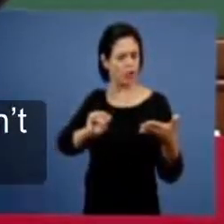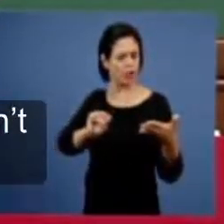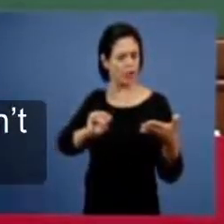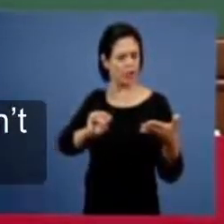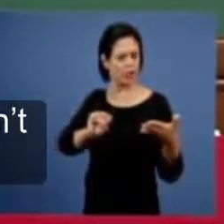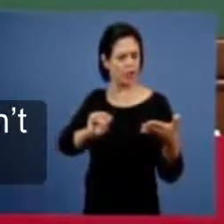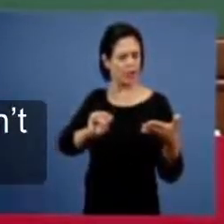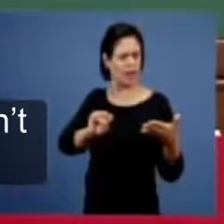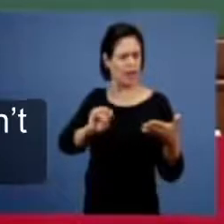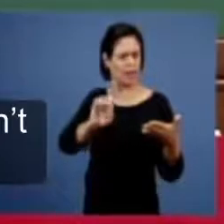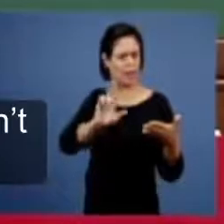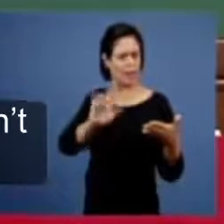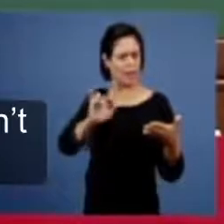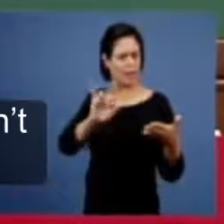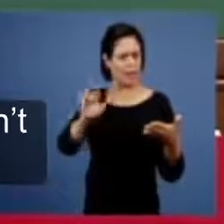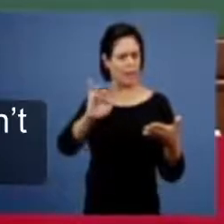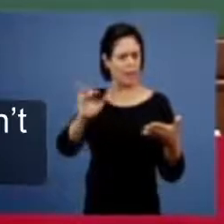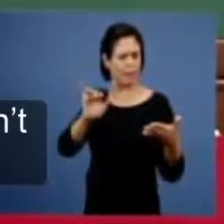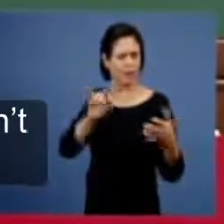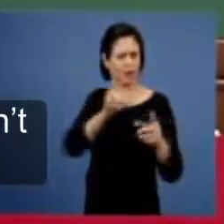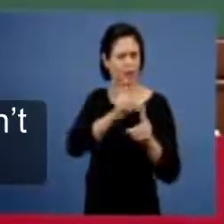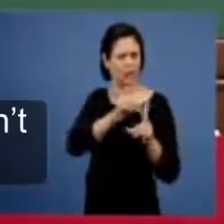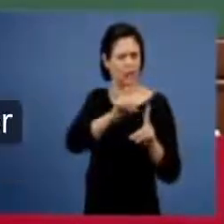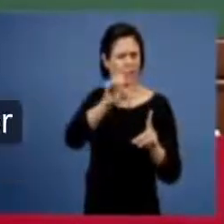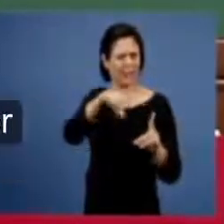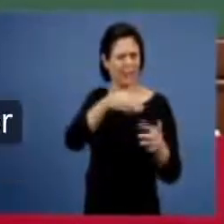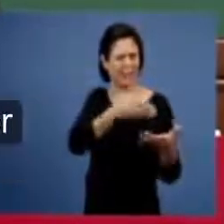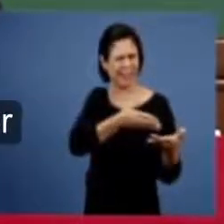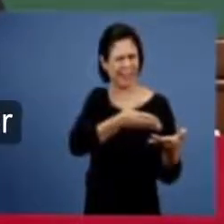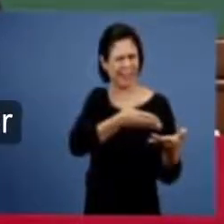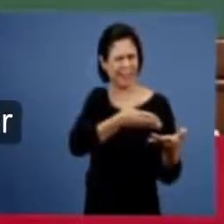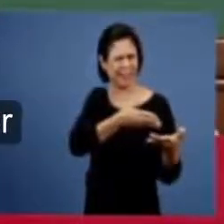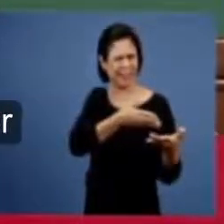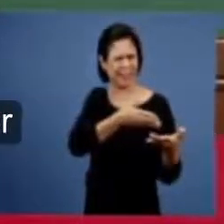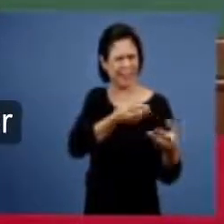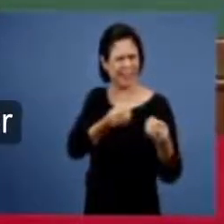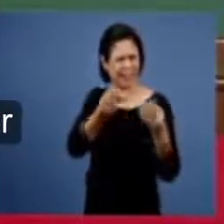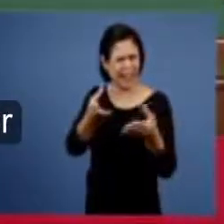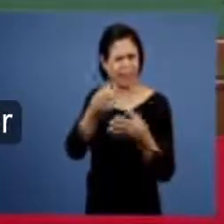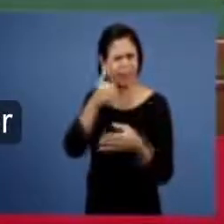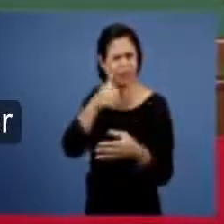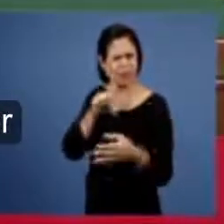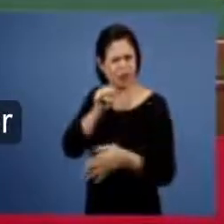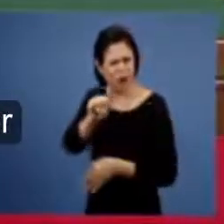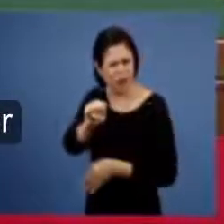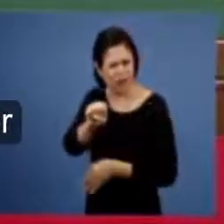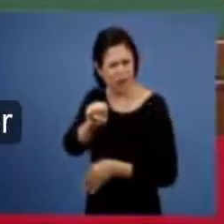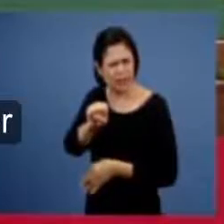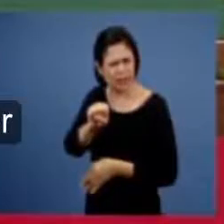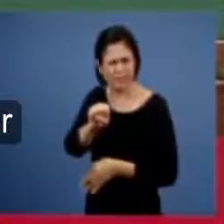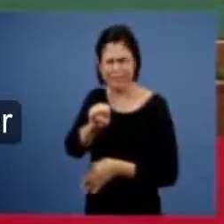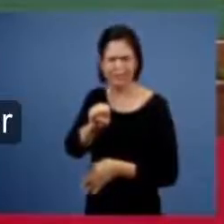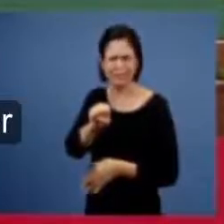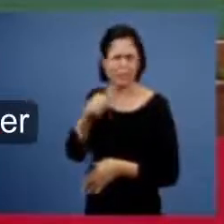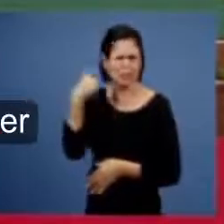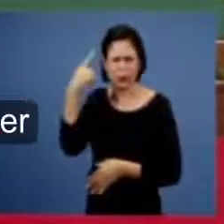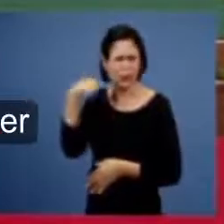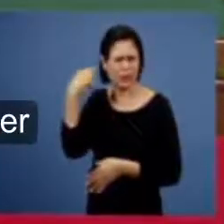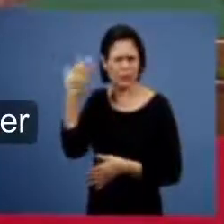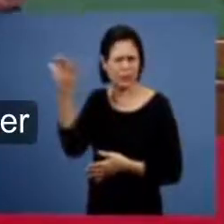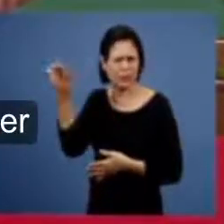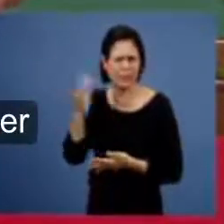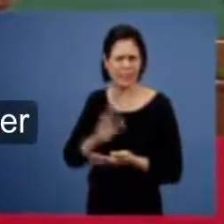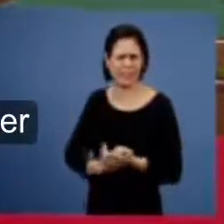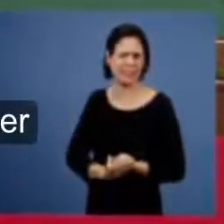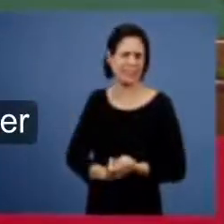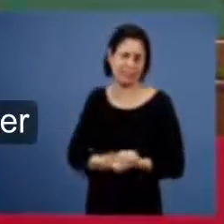alficrano doutrina não é dada para a sogra ele fez o livro para oferecer a